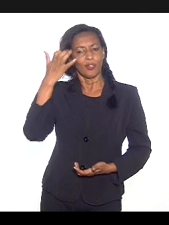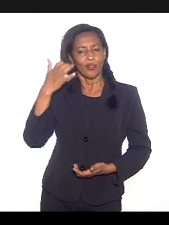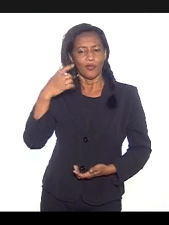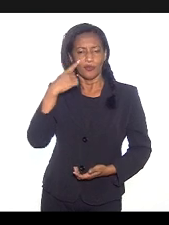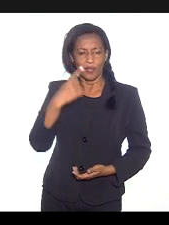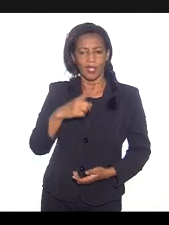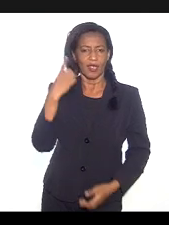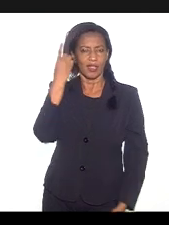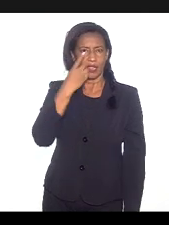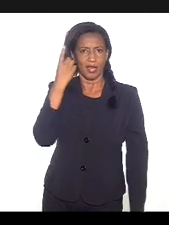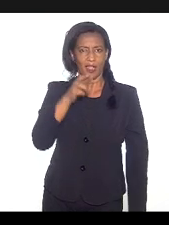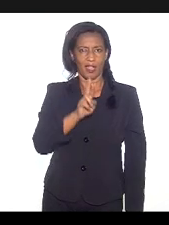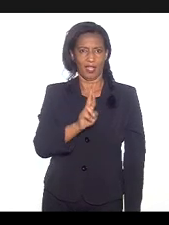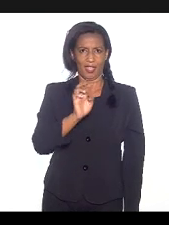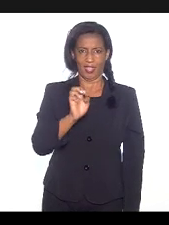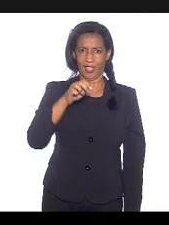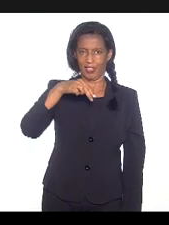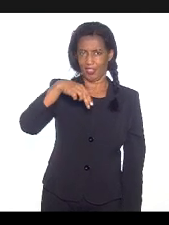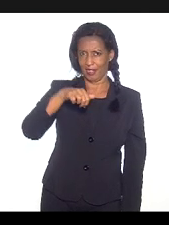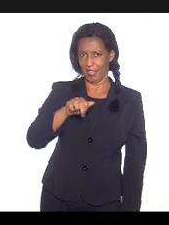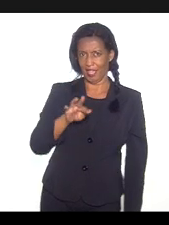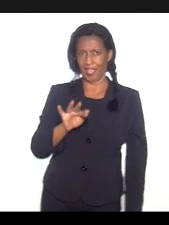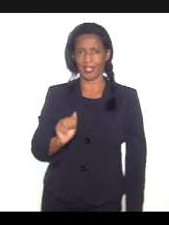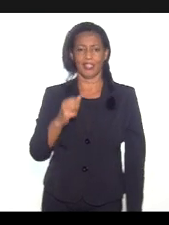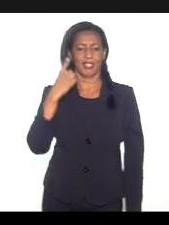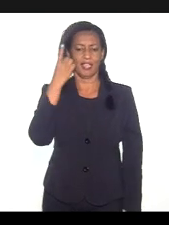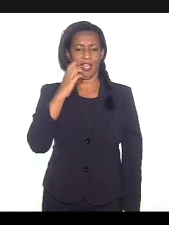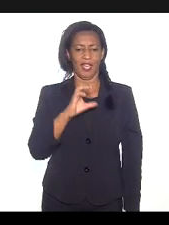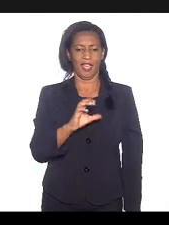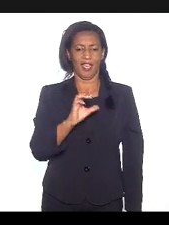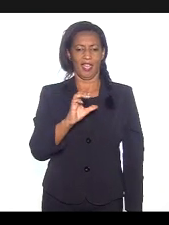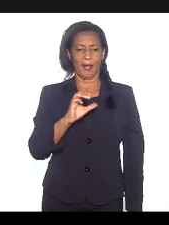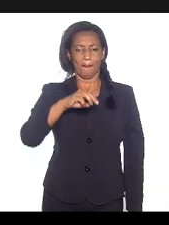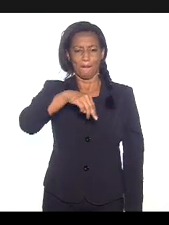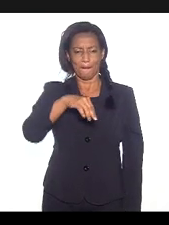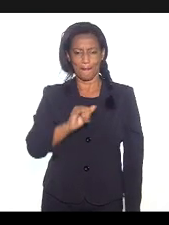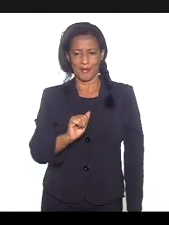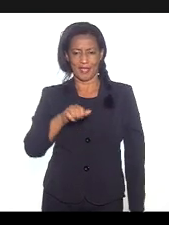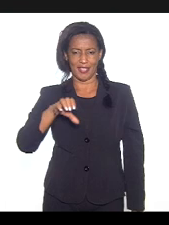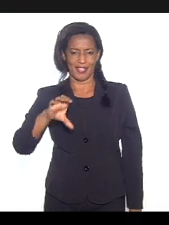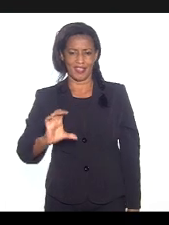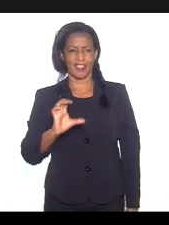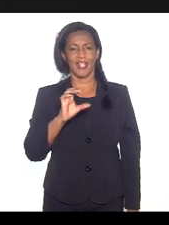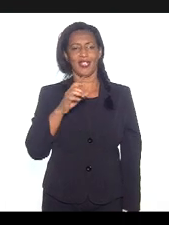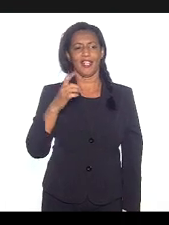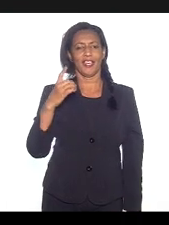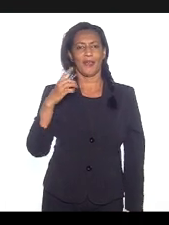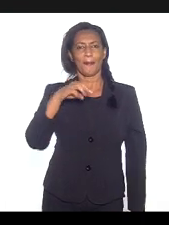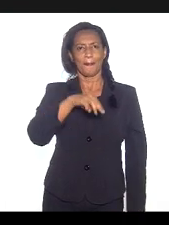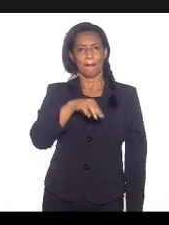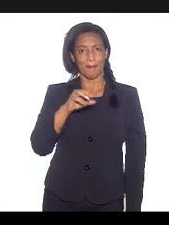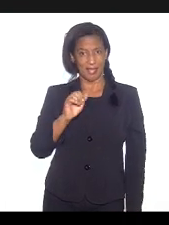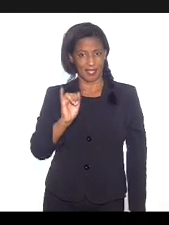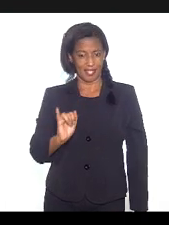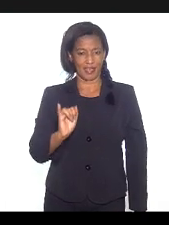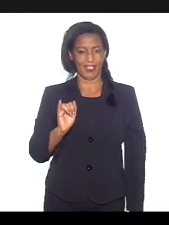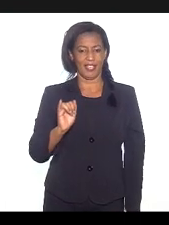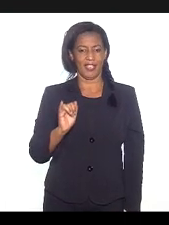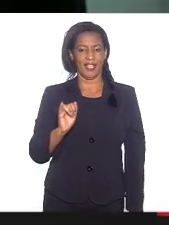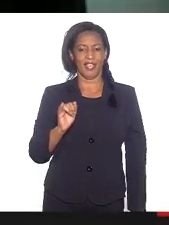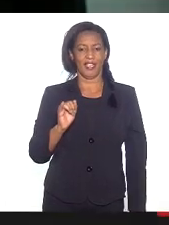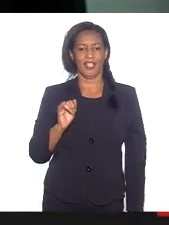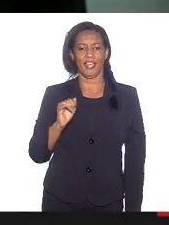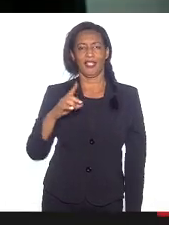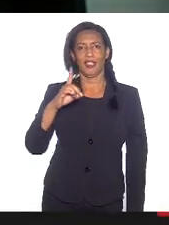conosco a deputada Renata Souza, o deputado Carlos Mink e a deputada Dani Monteiro estão na mesma reunião,